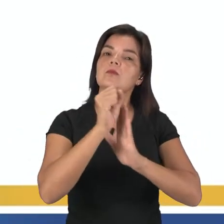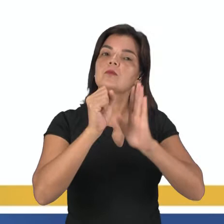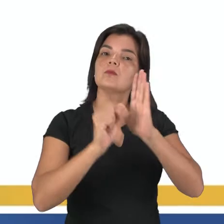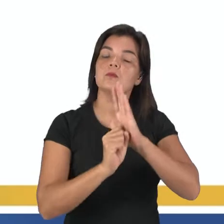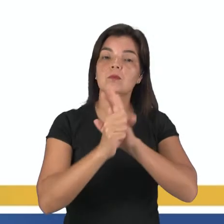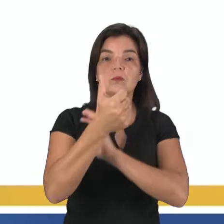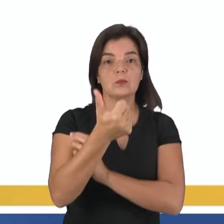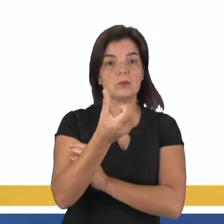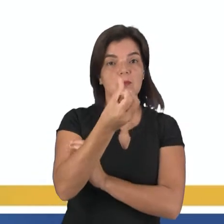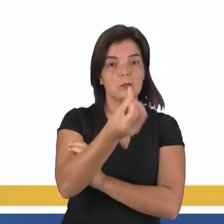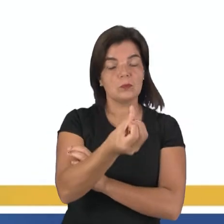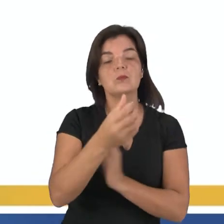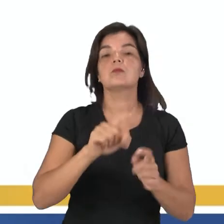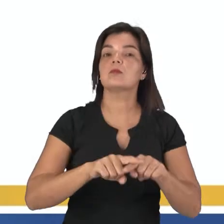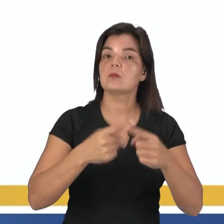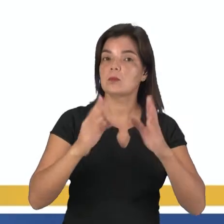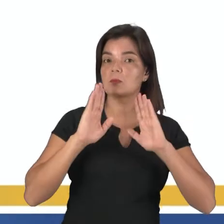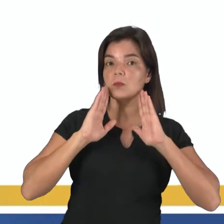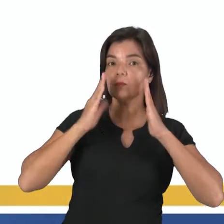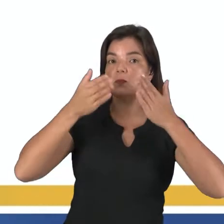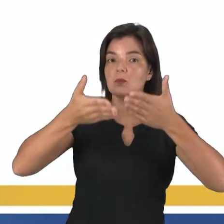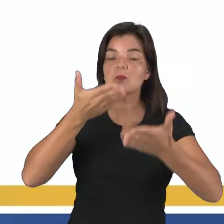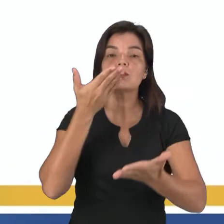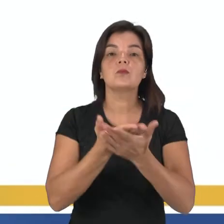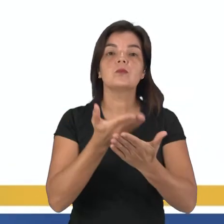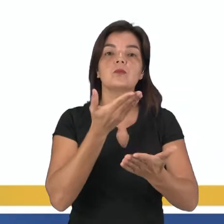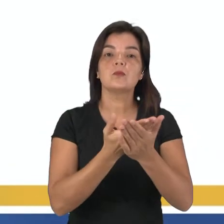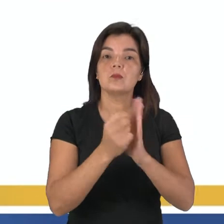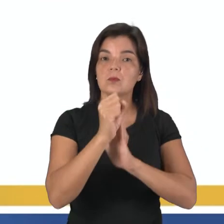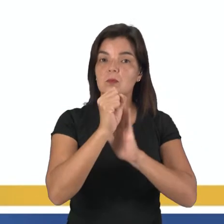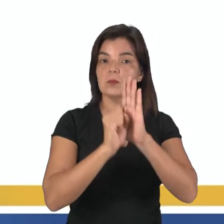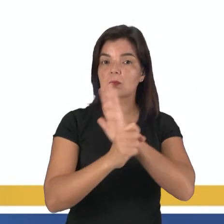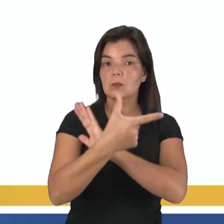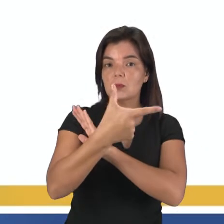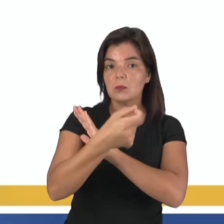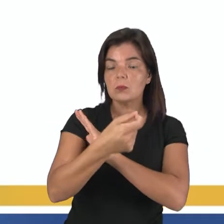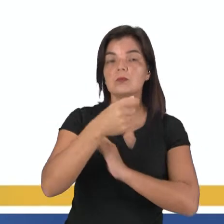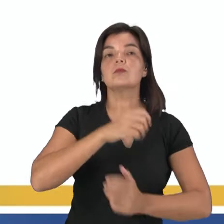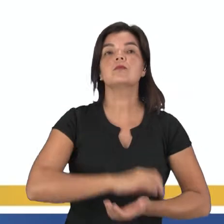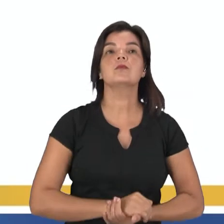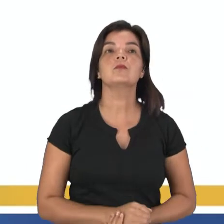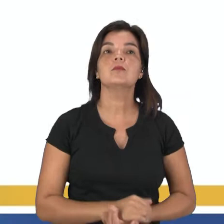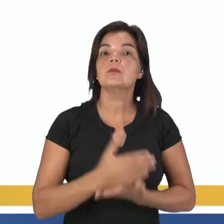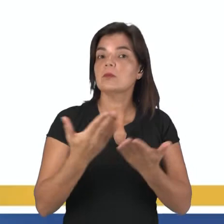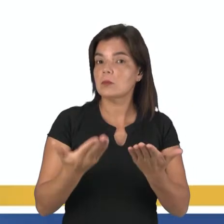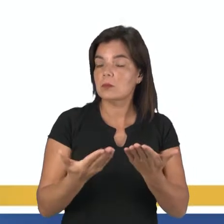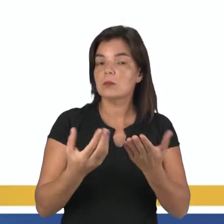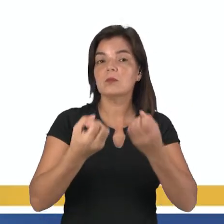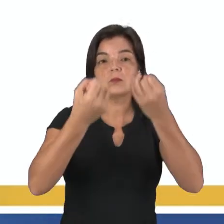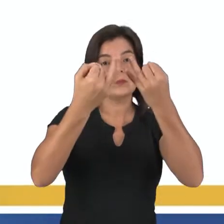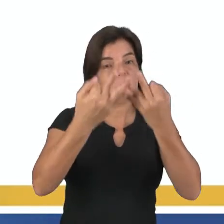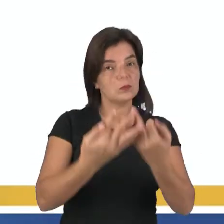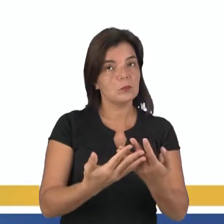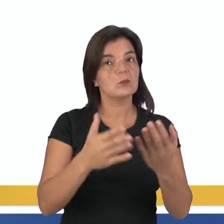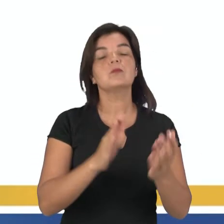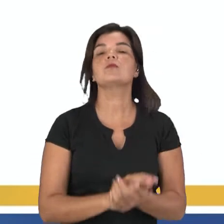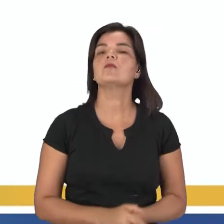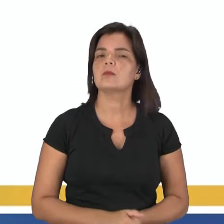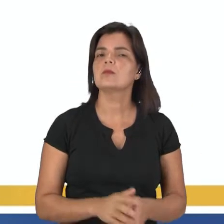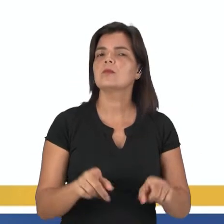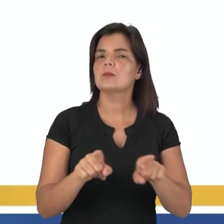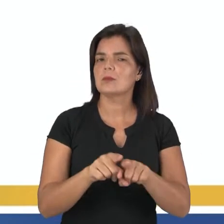século XVI. Mas o nosso foco, do nosso estudo de hoje, é o século XX. E aí eu queria fazer aqui